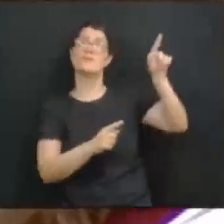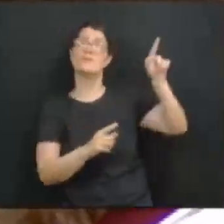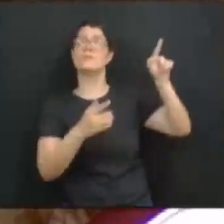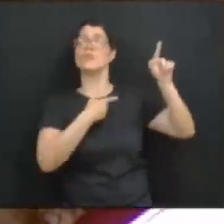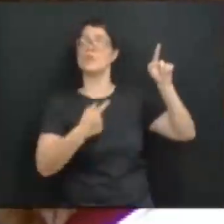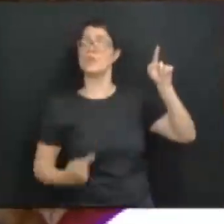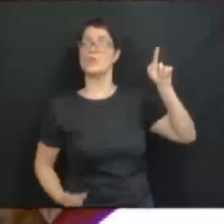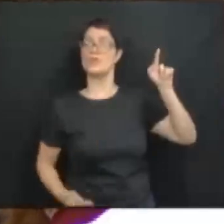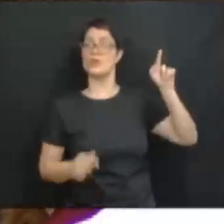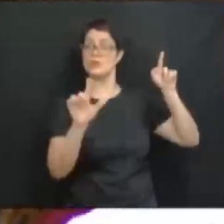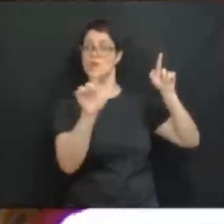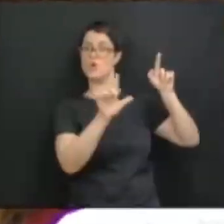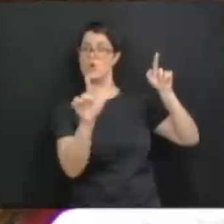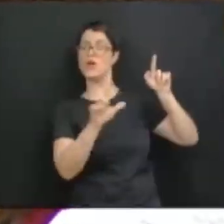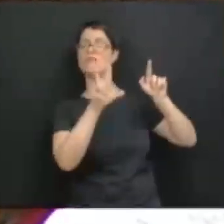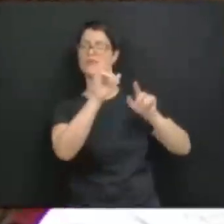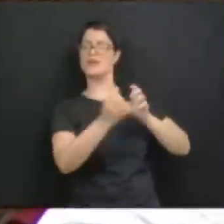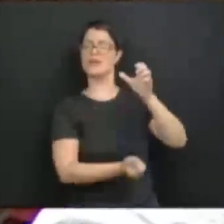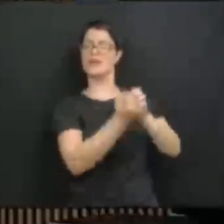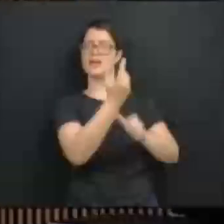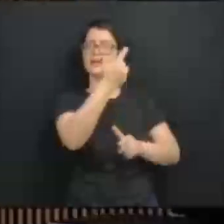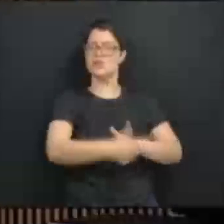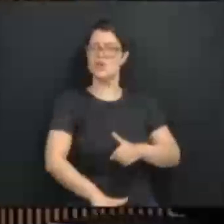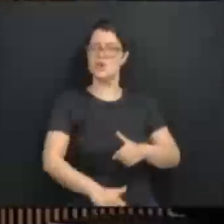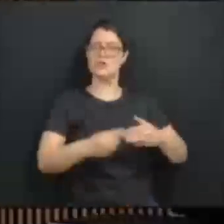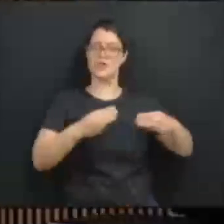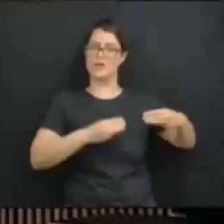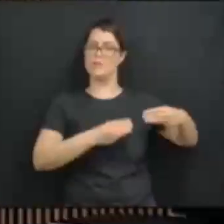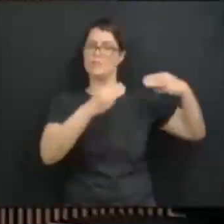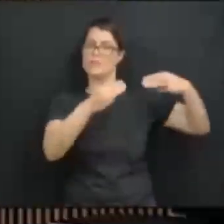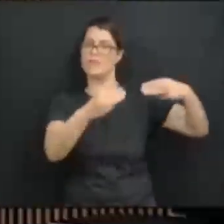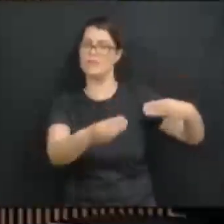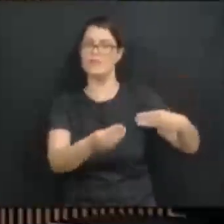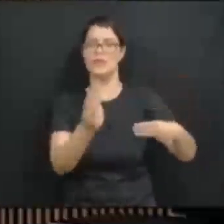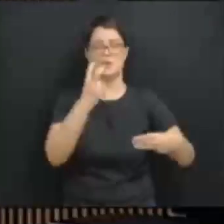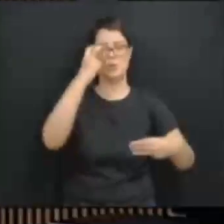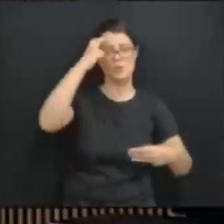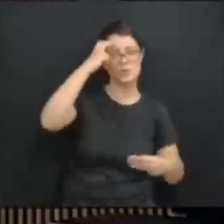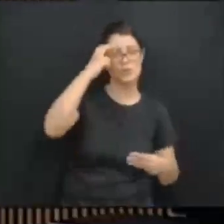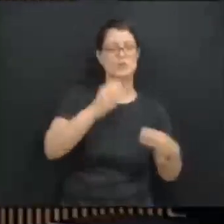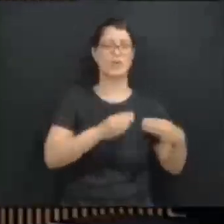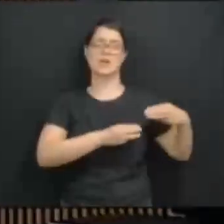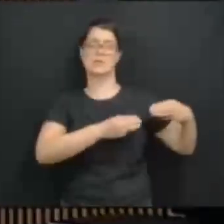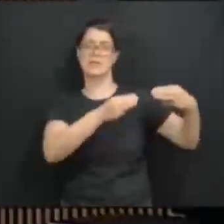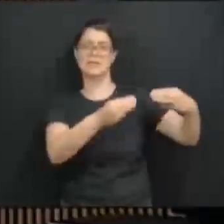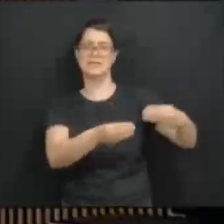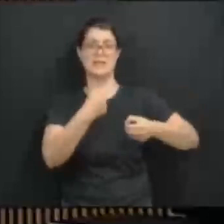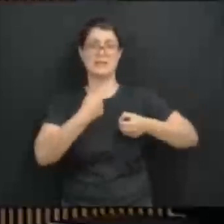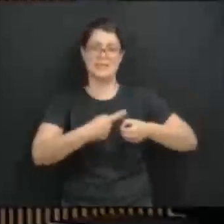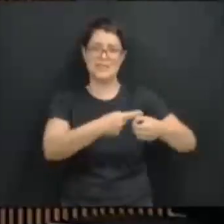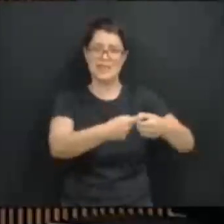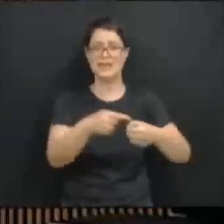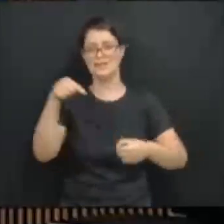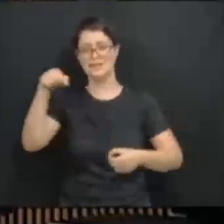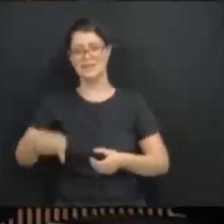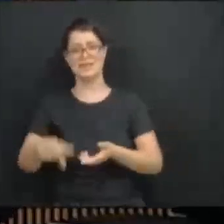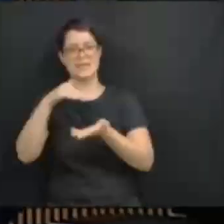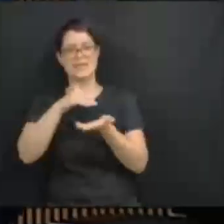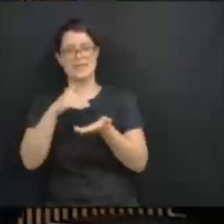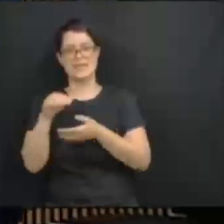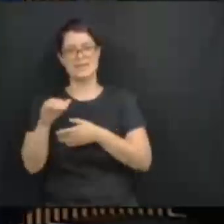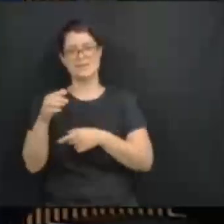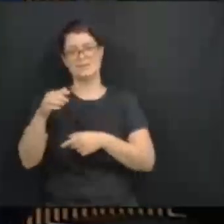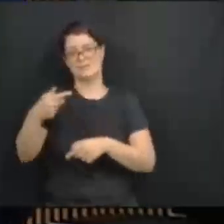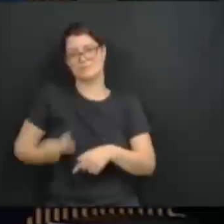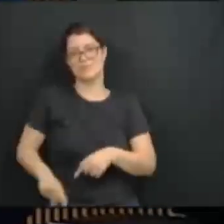E a gente vê, então, o governo tendo que se adequar ao que o governo federal vai fazer. Que bom, maravilha. Agora,